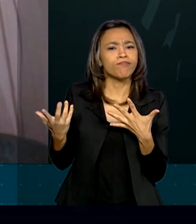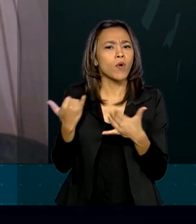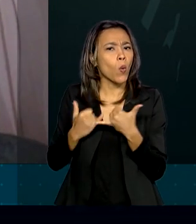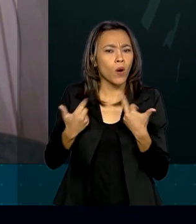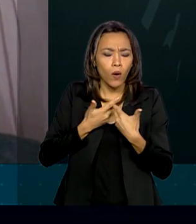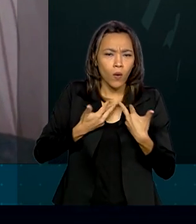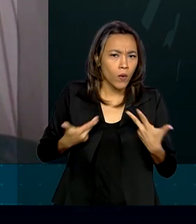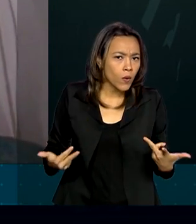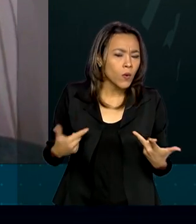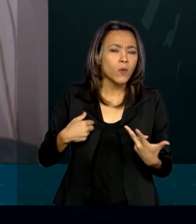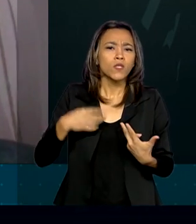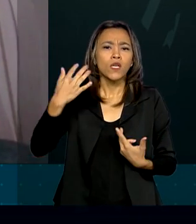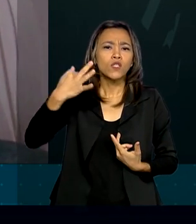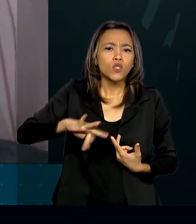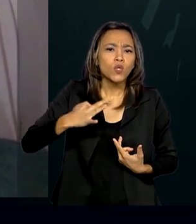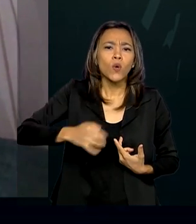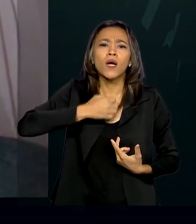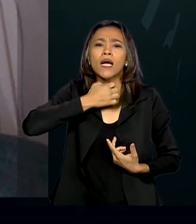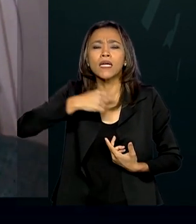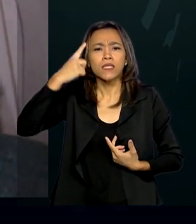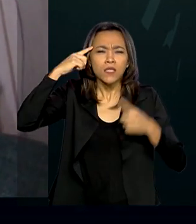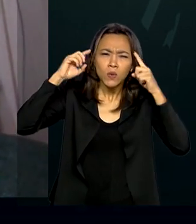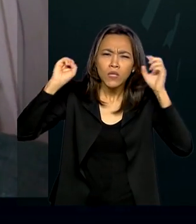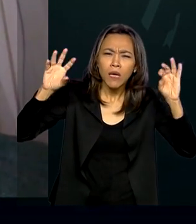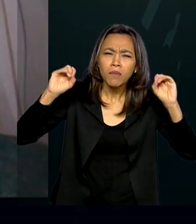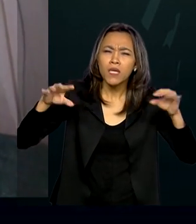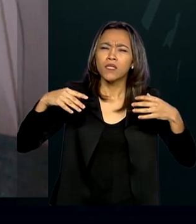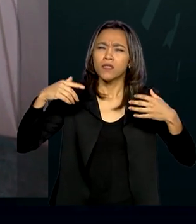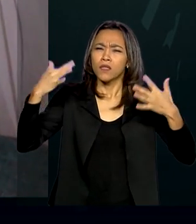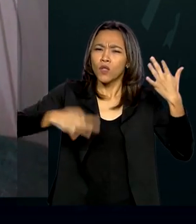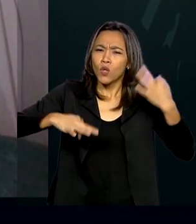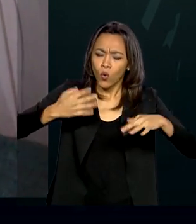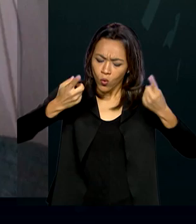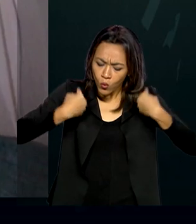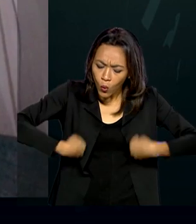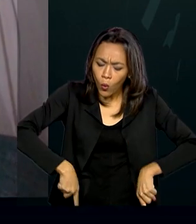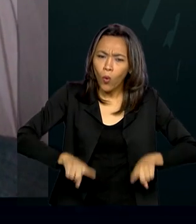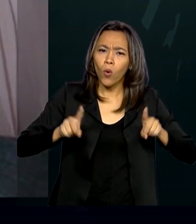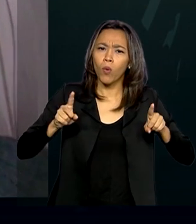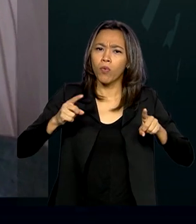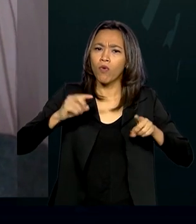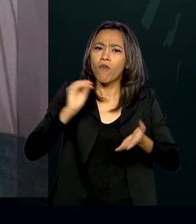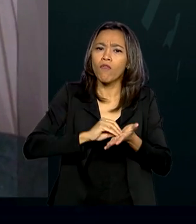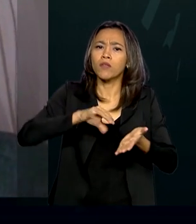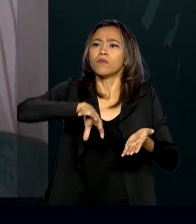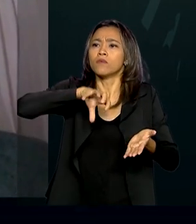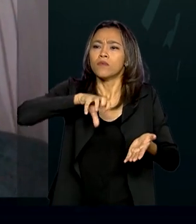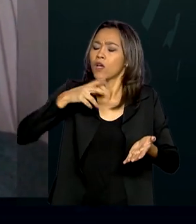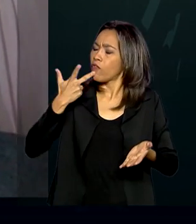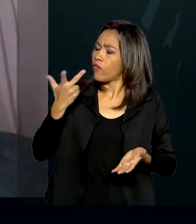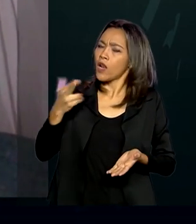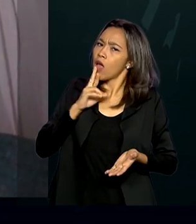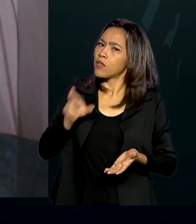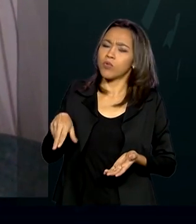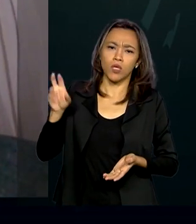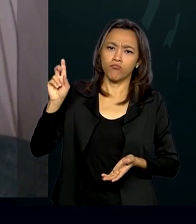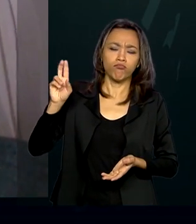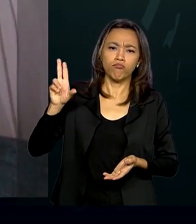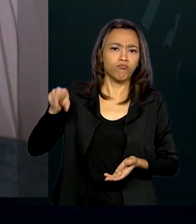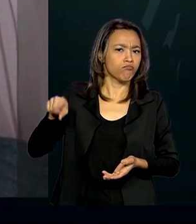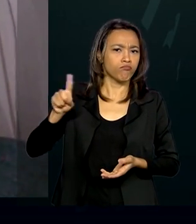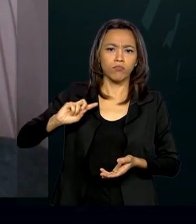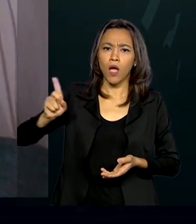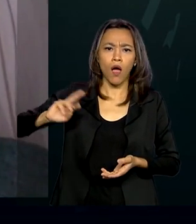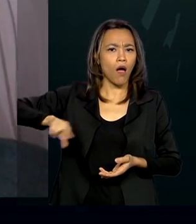coisa, dor de garganta, dor de cabeça, dor no corpo, falta de ar. E eu falei que não, não estava sentindo